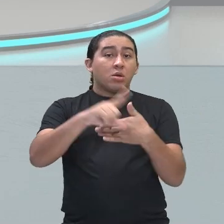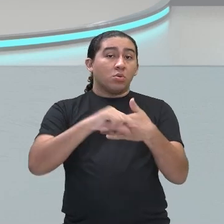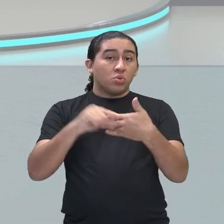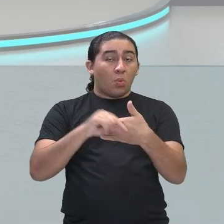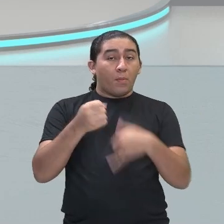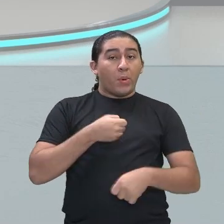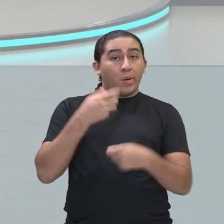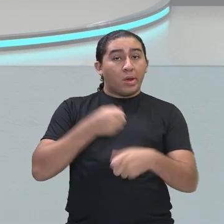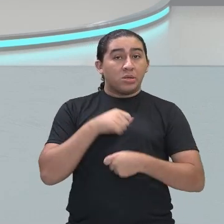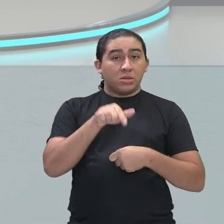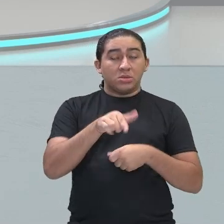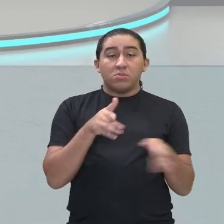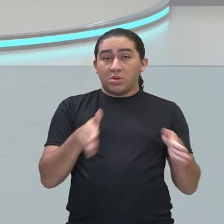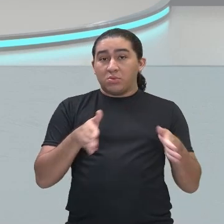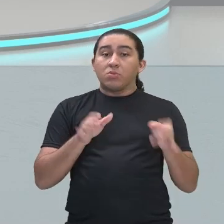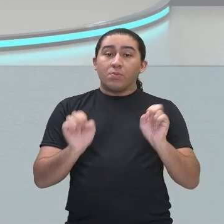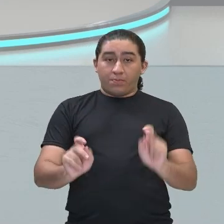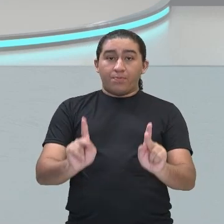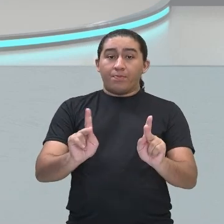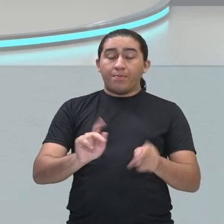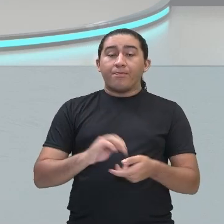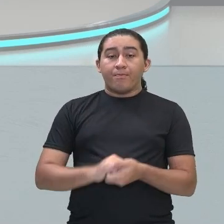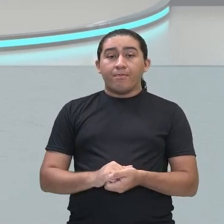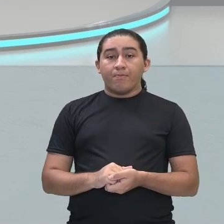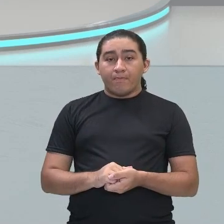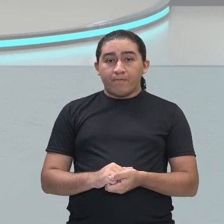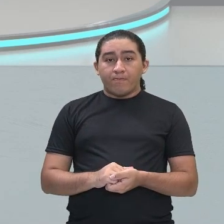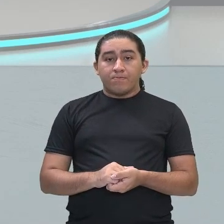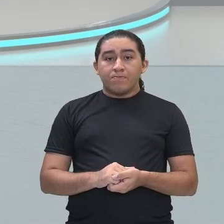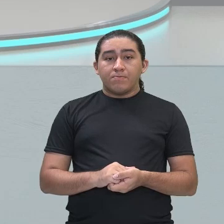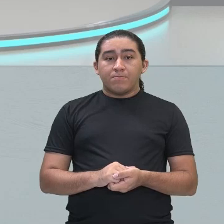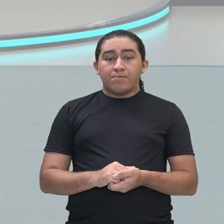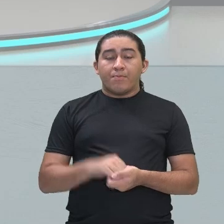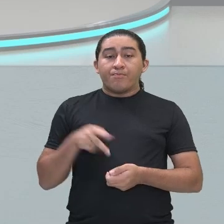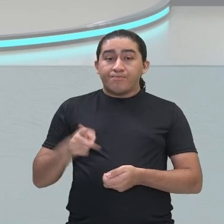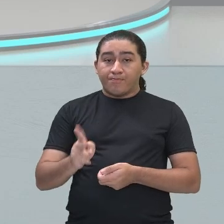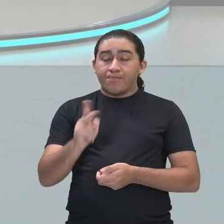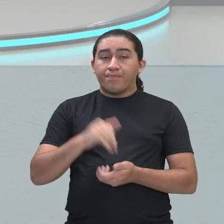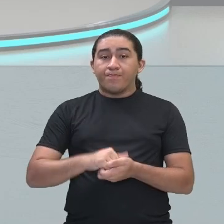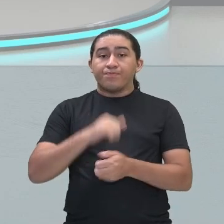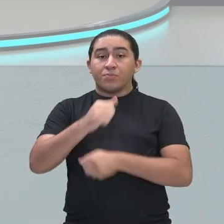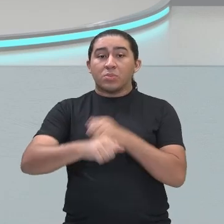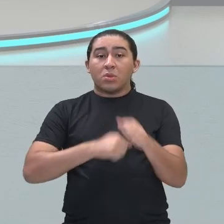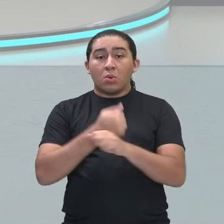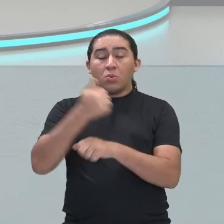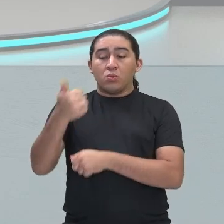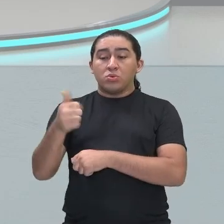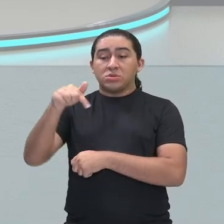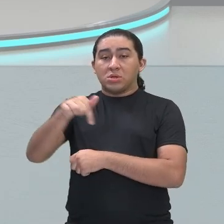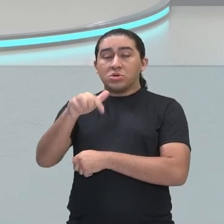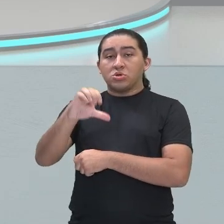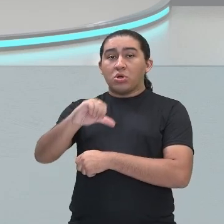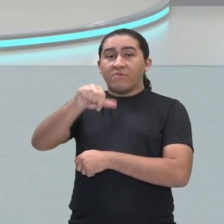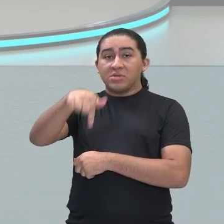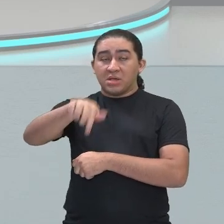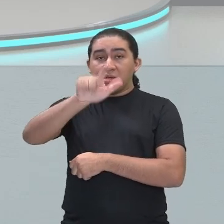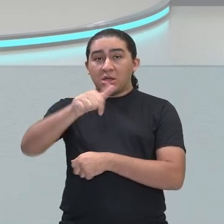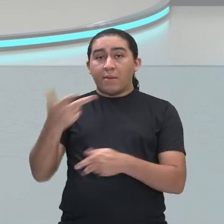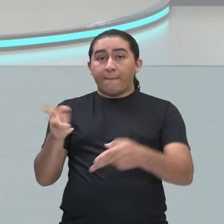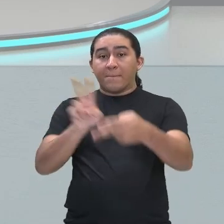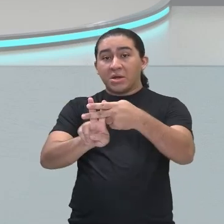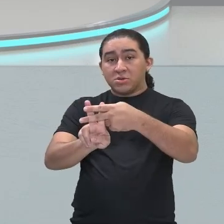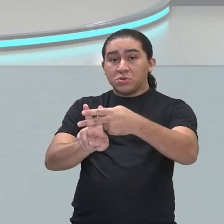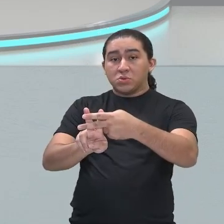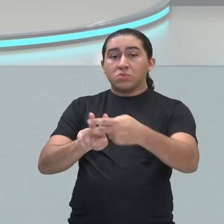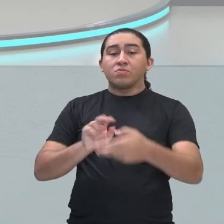poetas da época. Ok? Continuando. Em 1797, foi preso pela Inquisição.